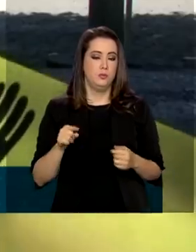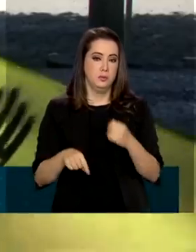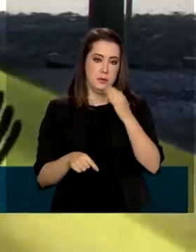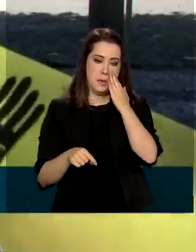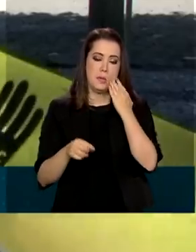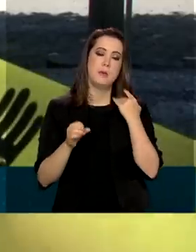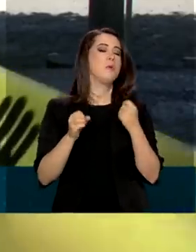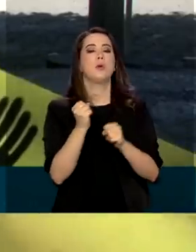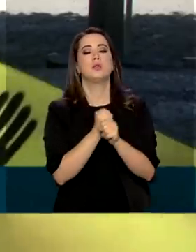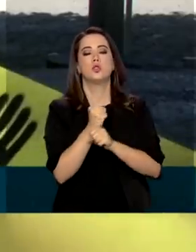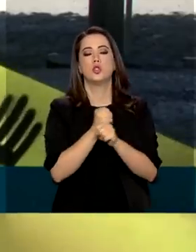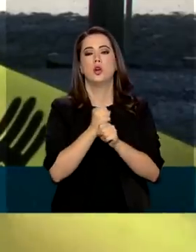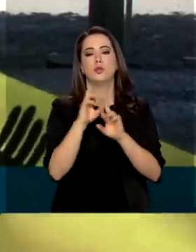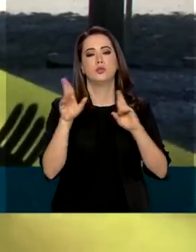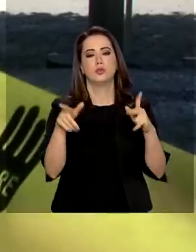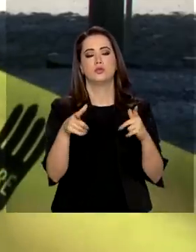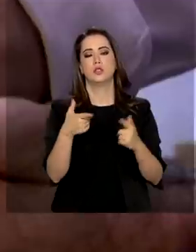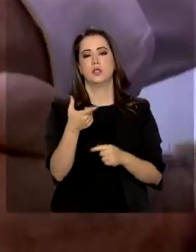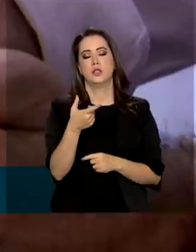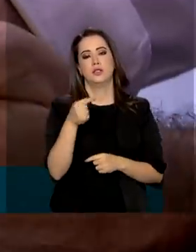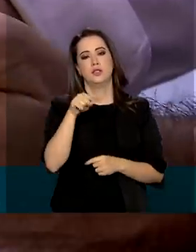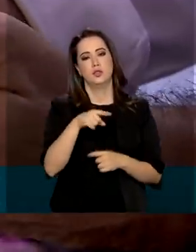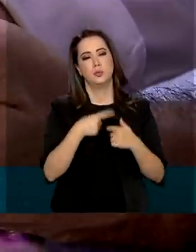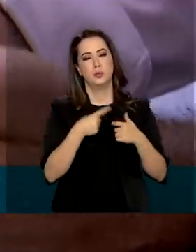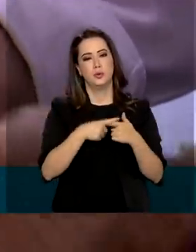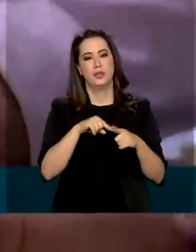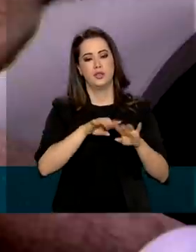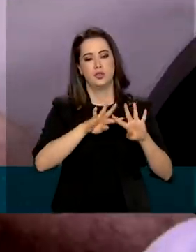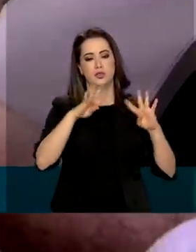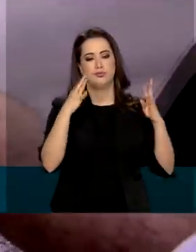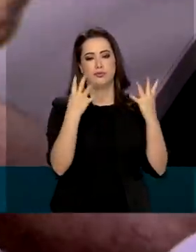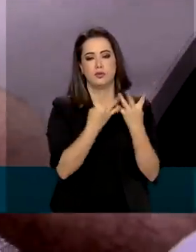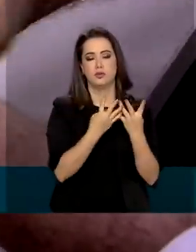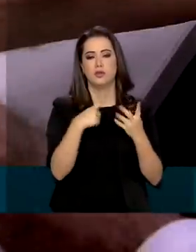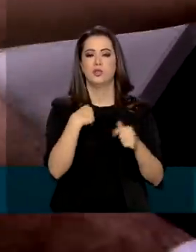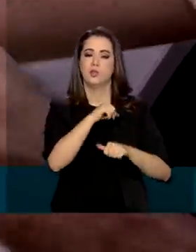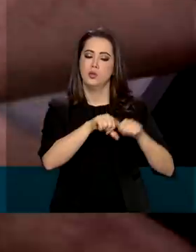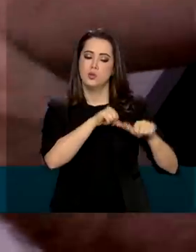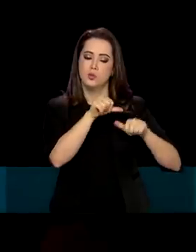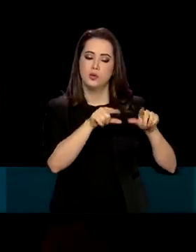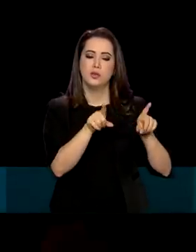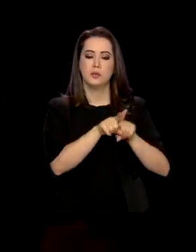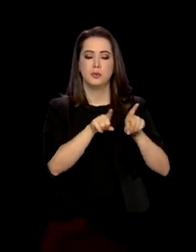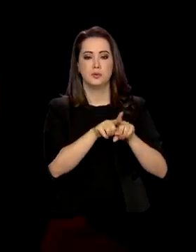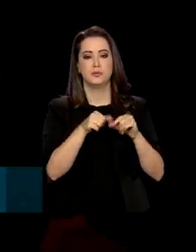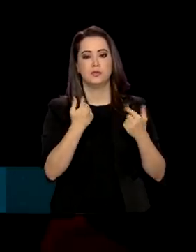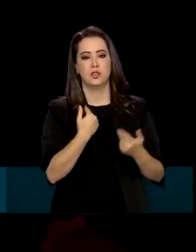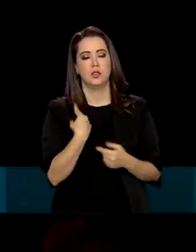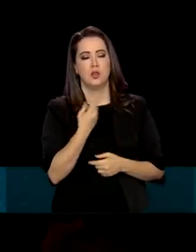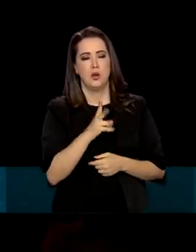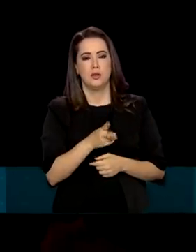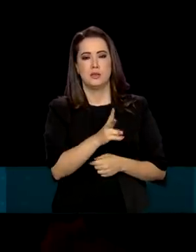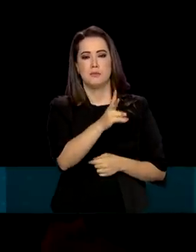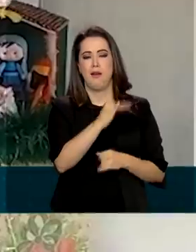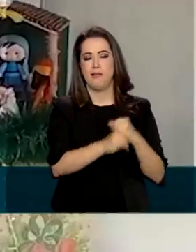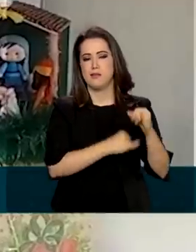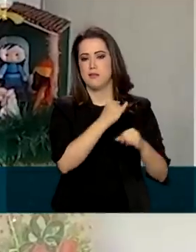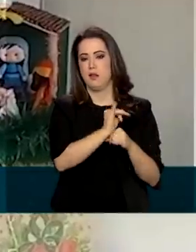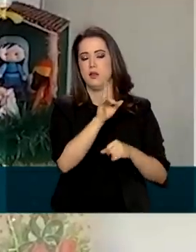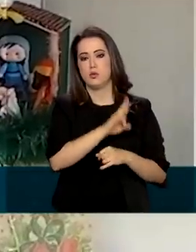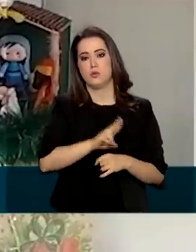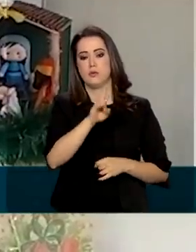isolamento imposto pela Covid-19 nos fez mudar hábitos e nos reinventar. Ficamos ainda mais digitais.